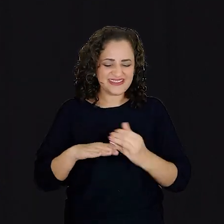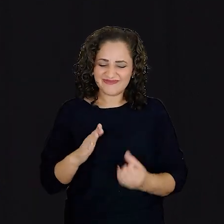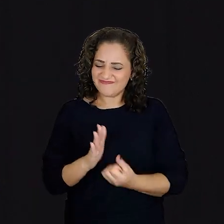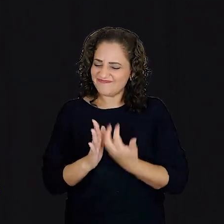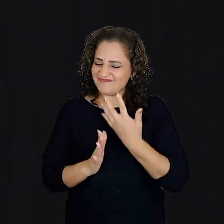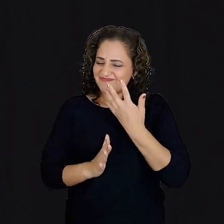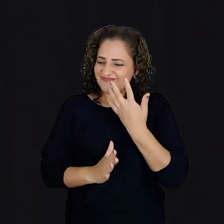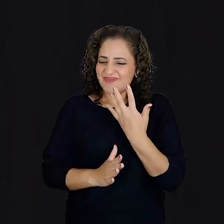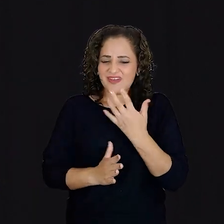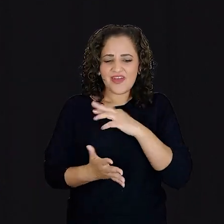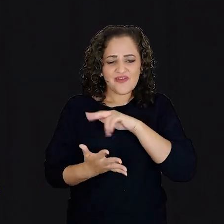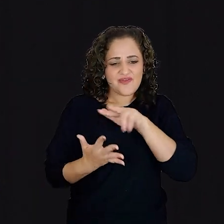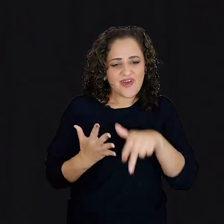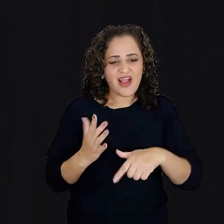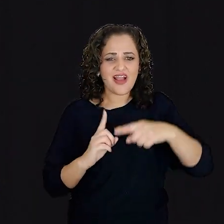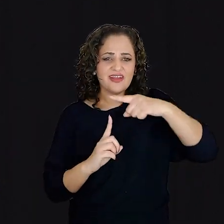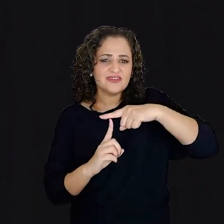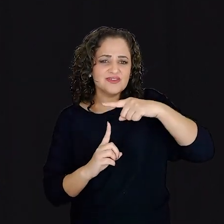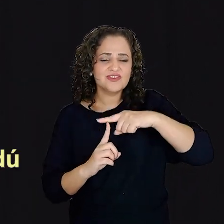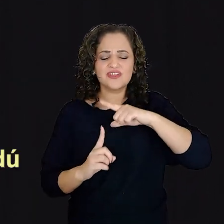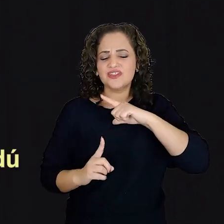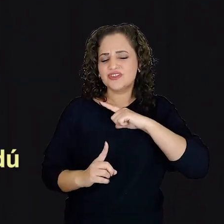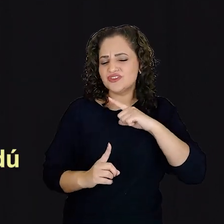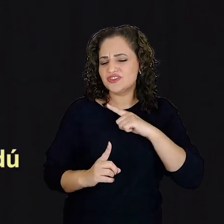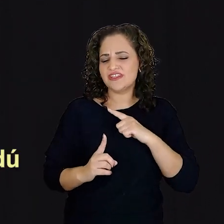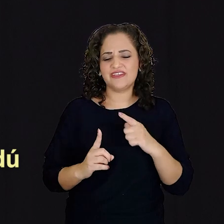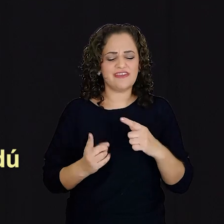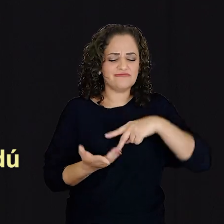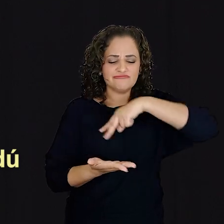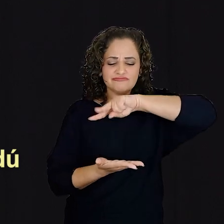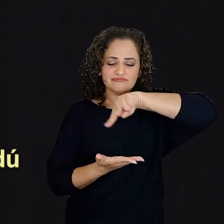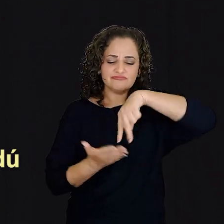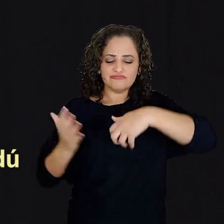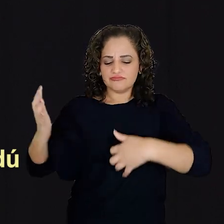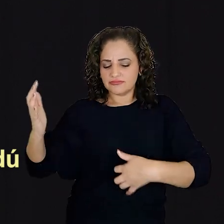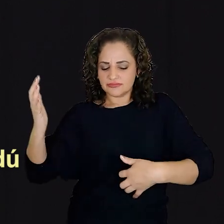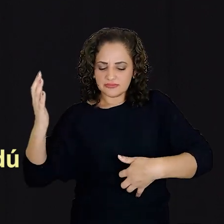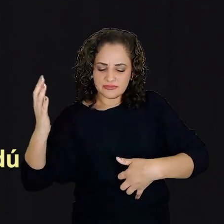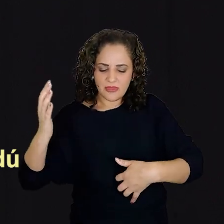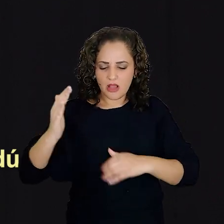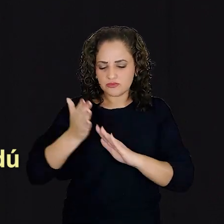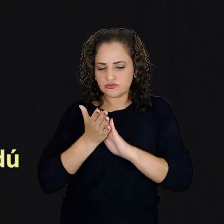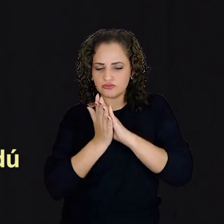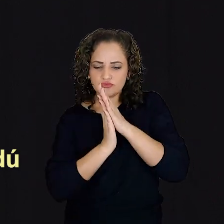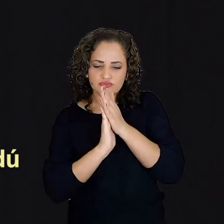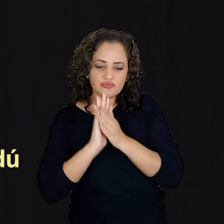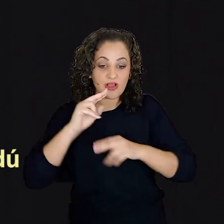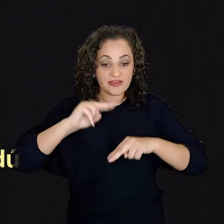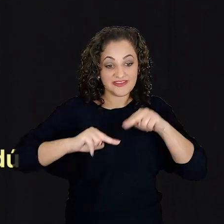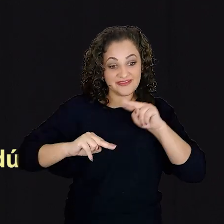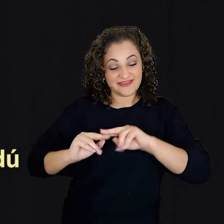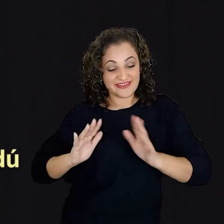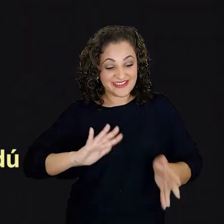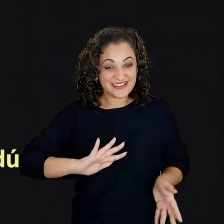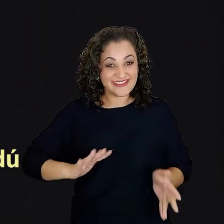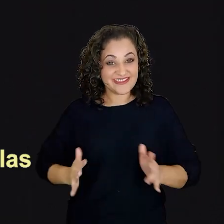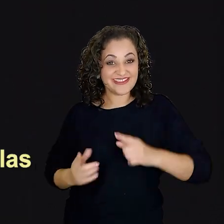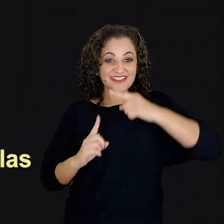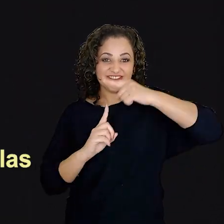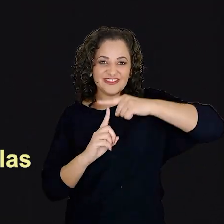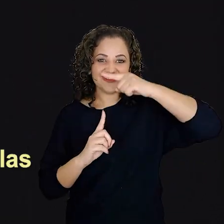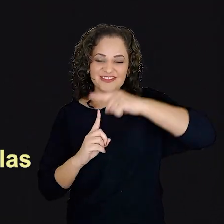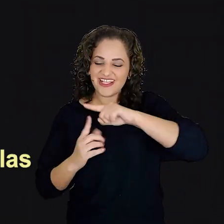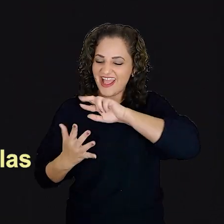composições nos mais variados estilos. Tinha valsa, machiche, quadrilha, polca, lundu,